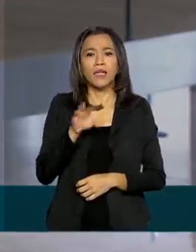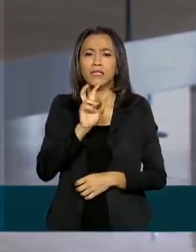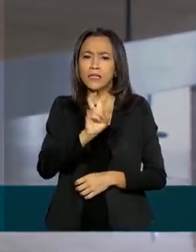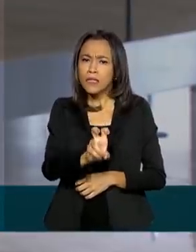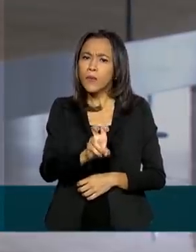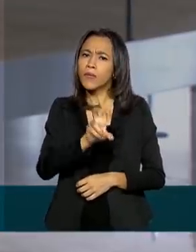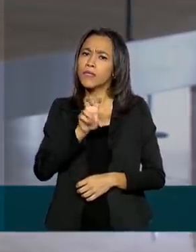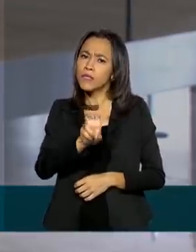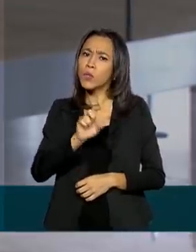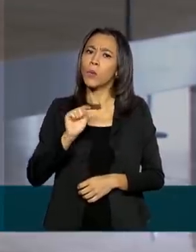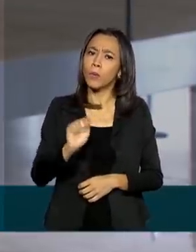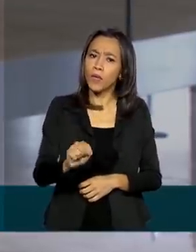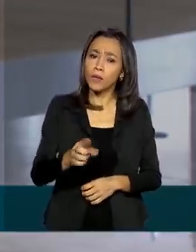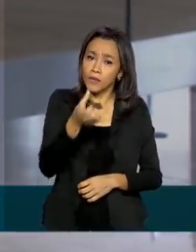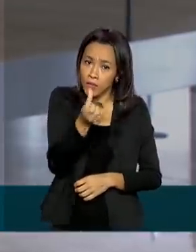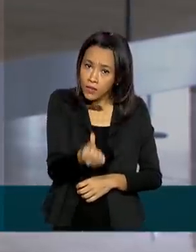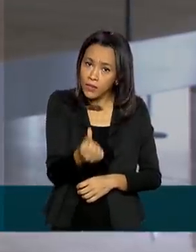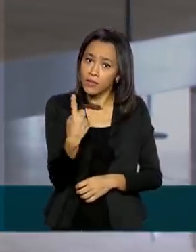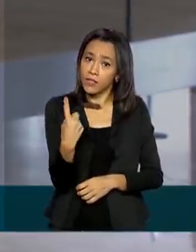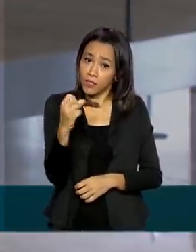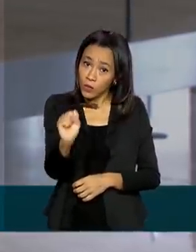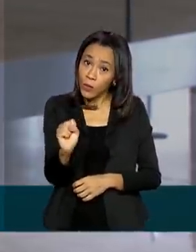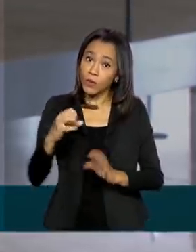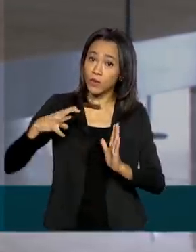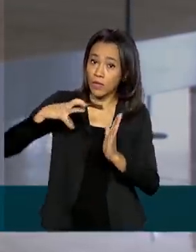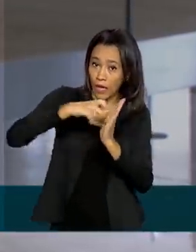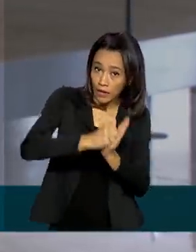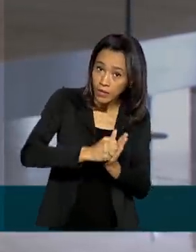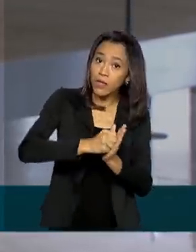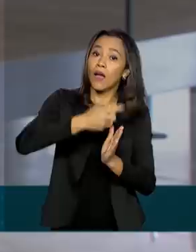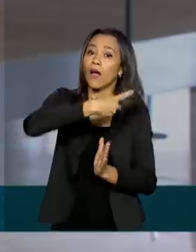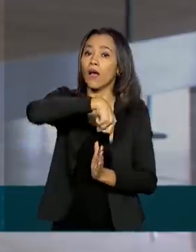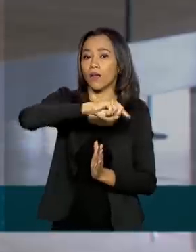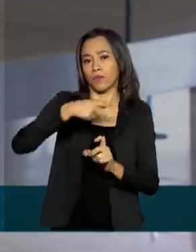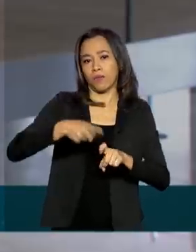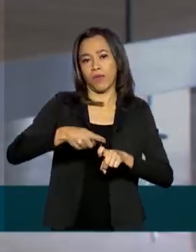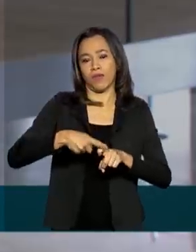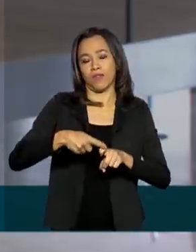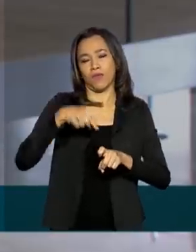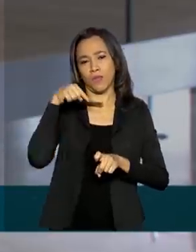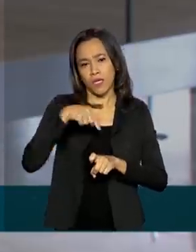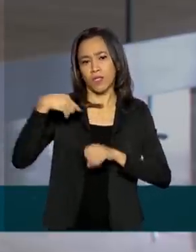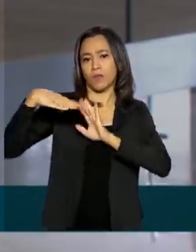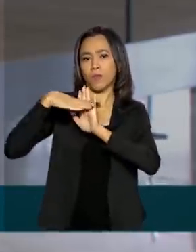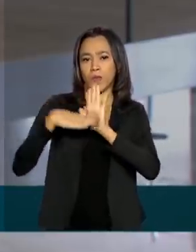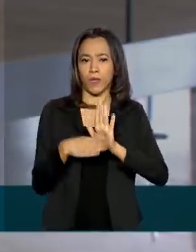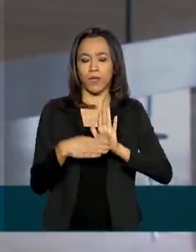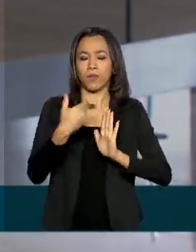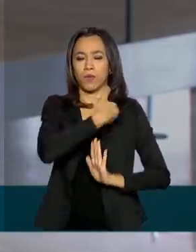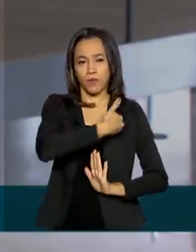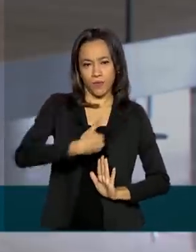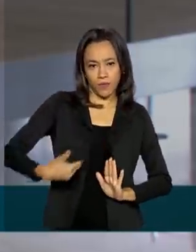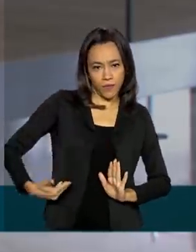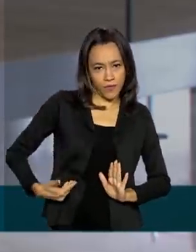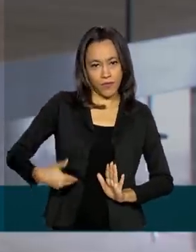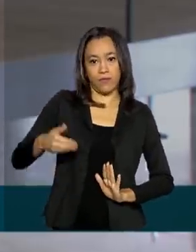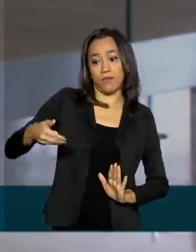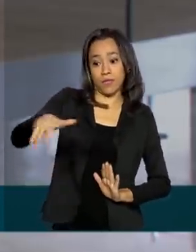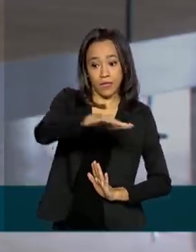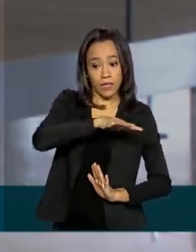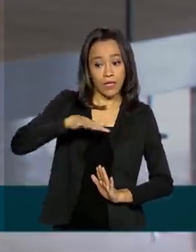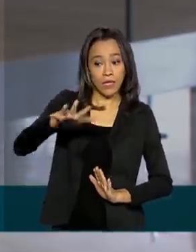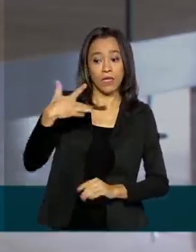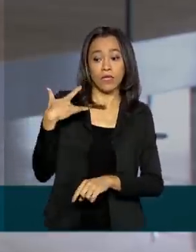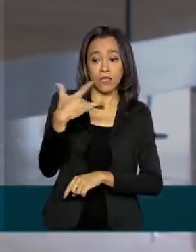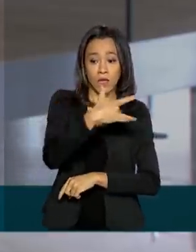.618 cadastrados no programa O Brasil Conta Comigo, residentes na área da saúde que